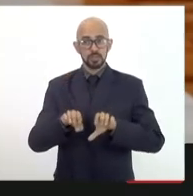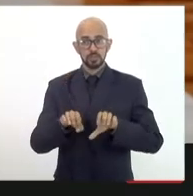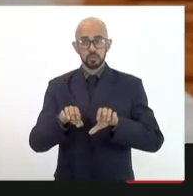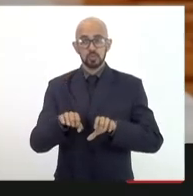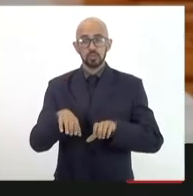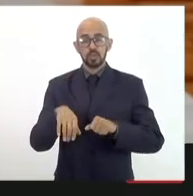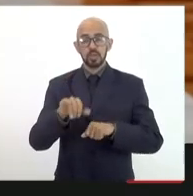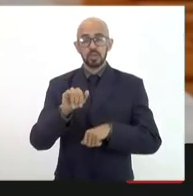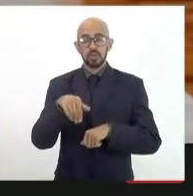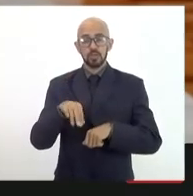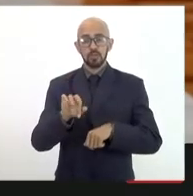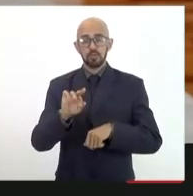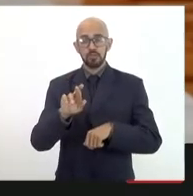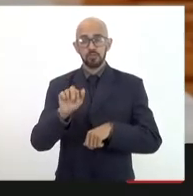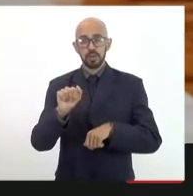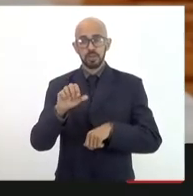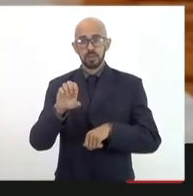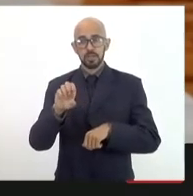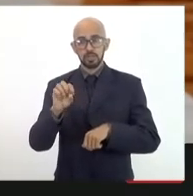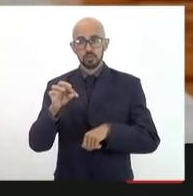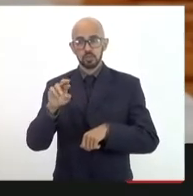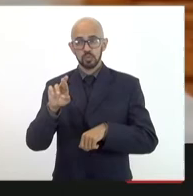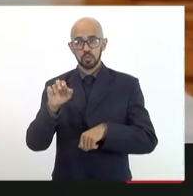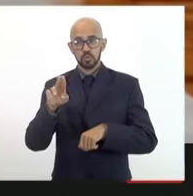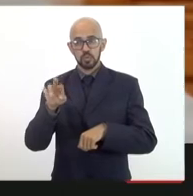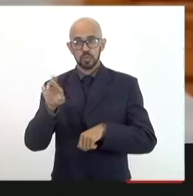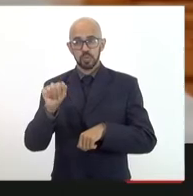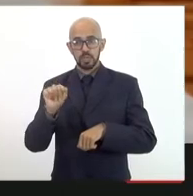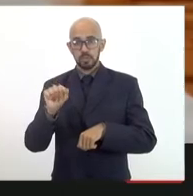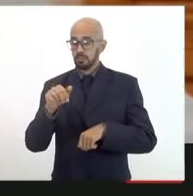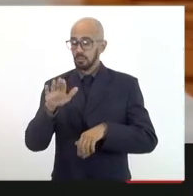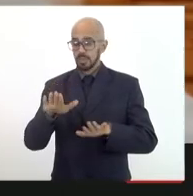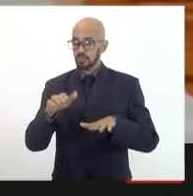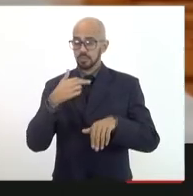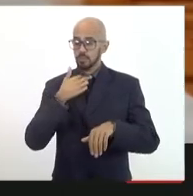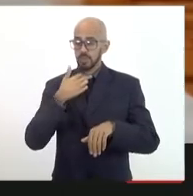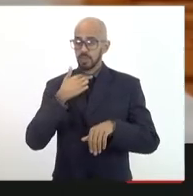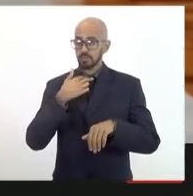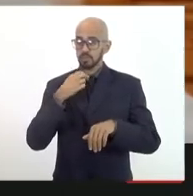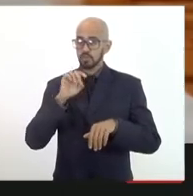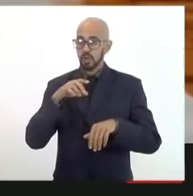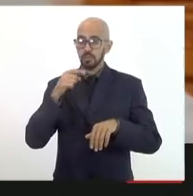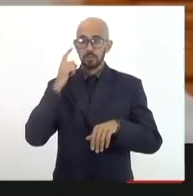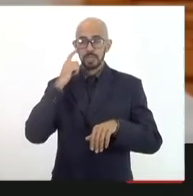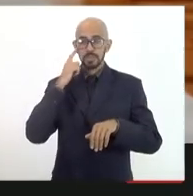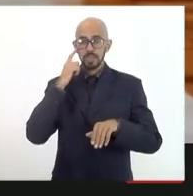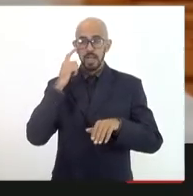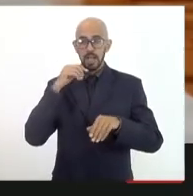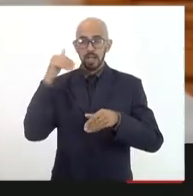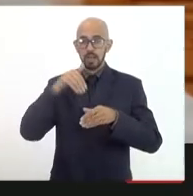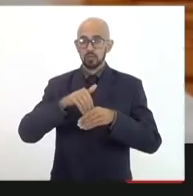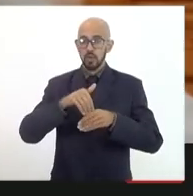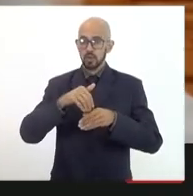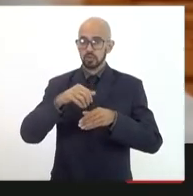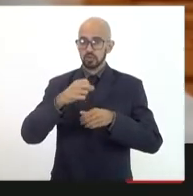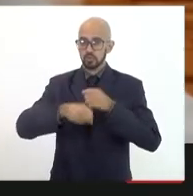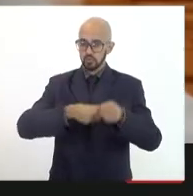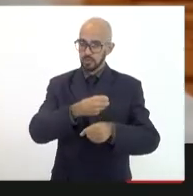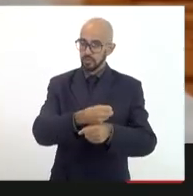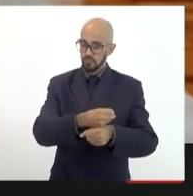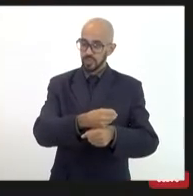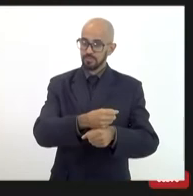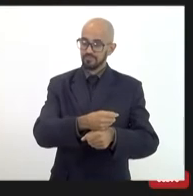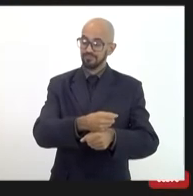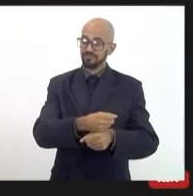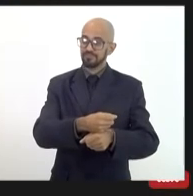pensando na eleição do ano que vem não é isso Jefferson por isso que esse desabafo dele aí com a